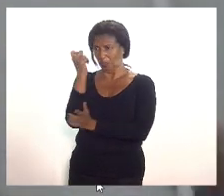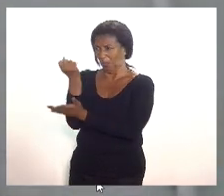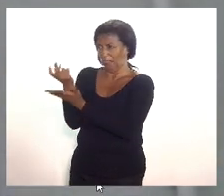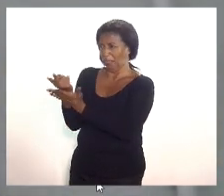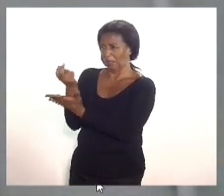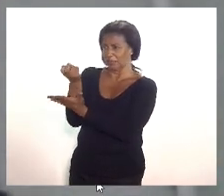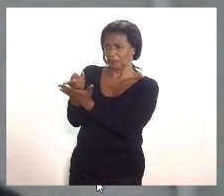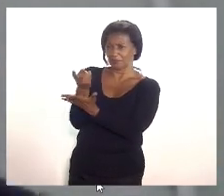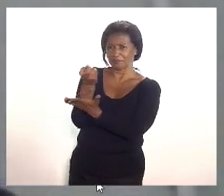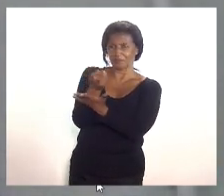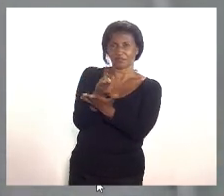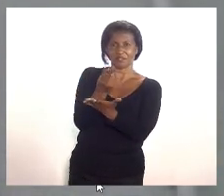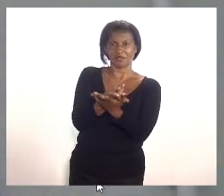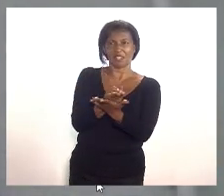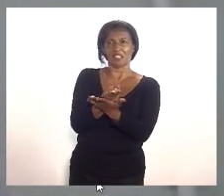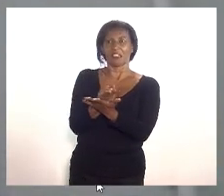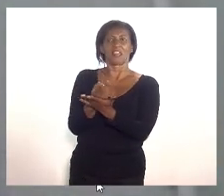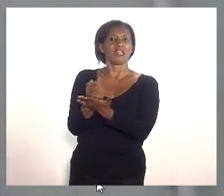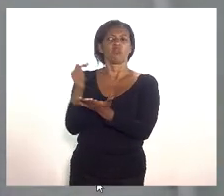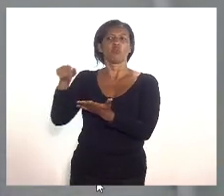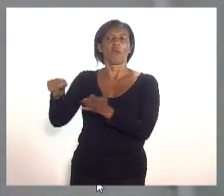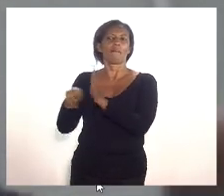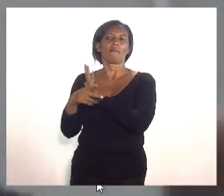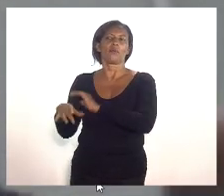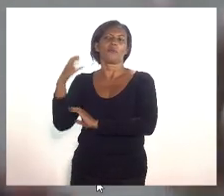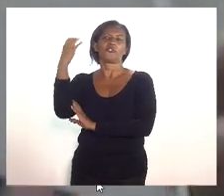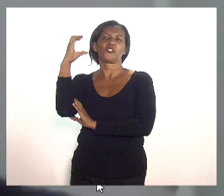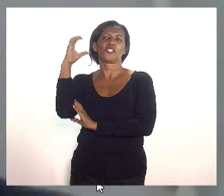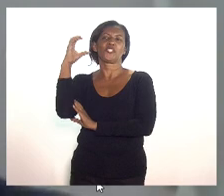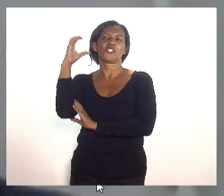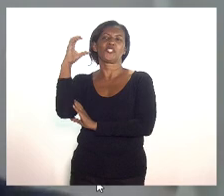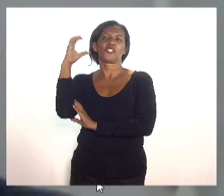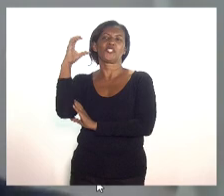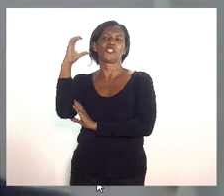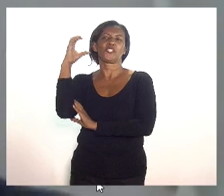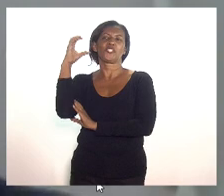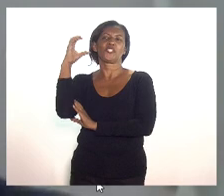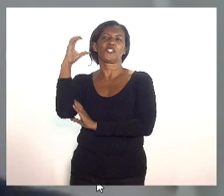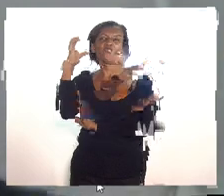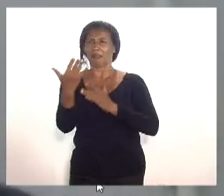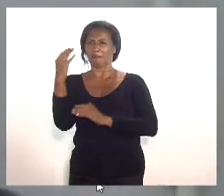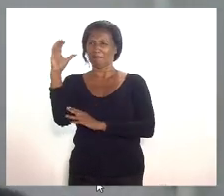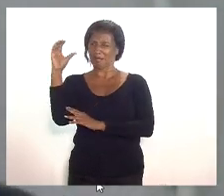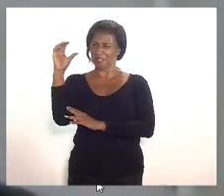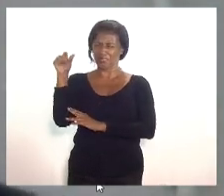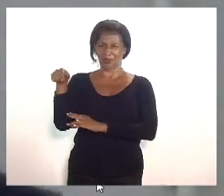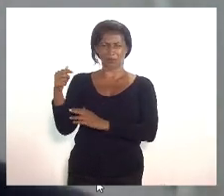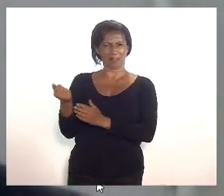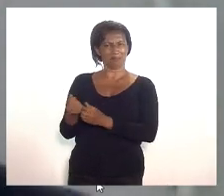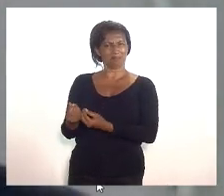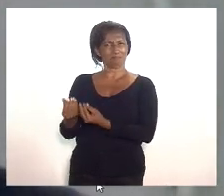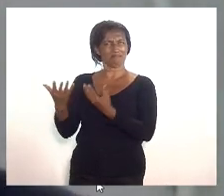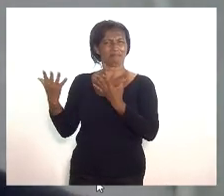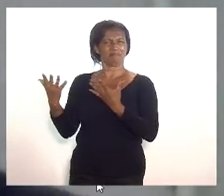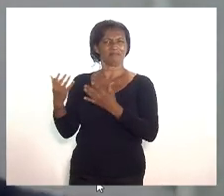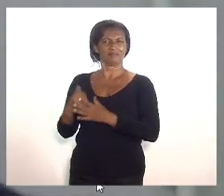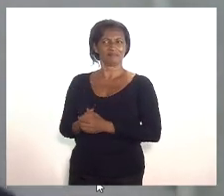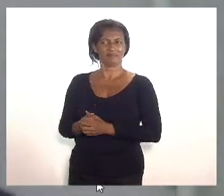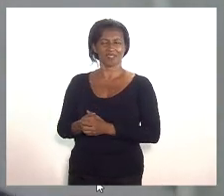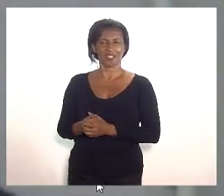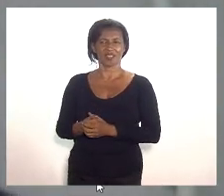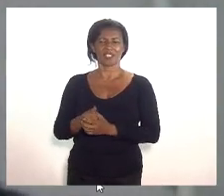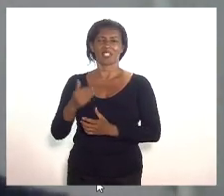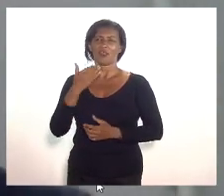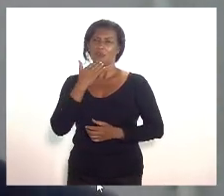por moradores de cidades vizinhas e aí eu posso aproveitar por exemplo o dia de ontem que teve com ex-ministro Arthur